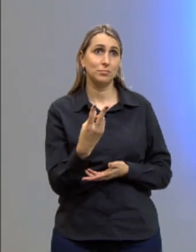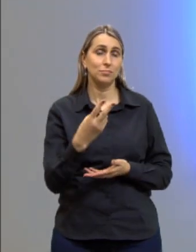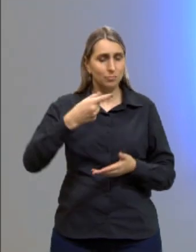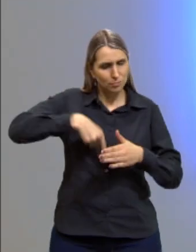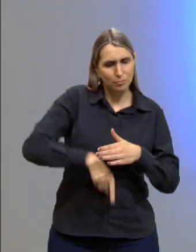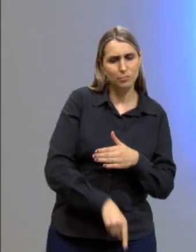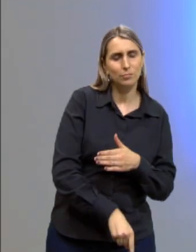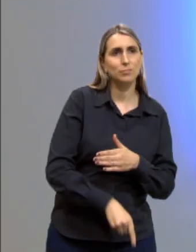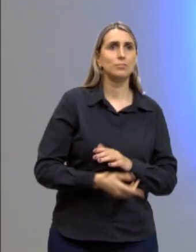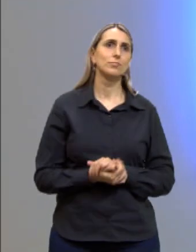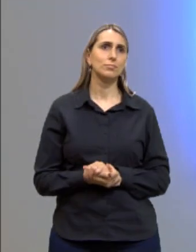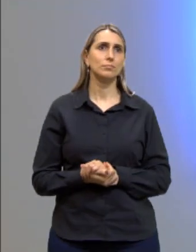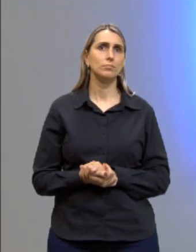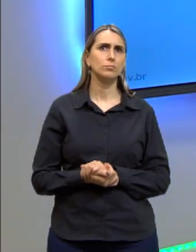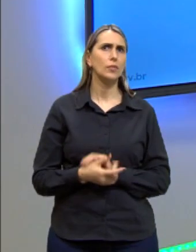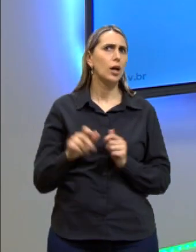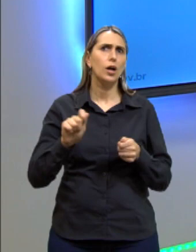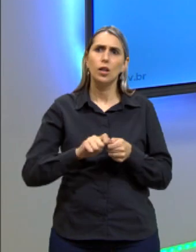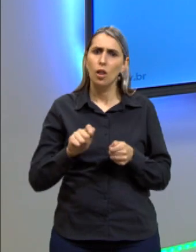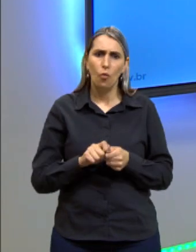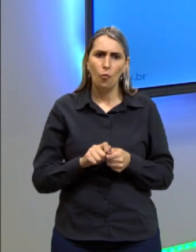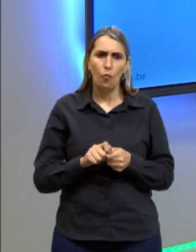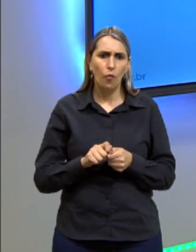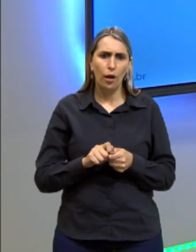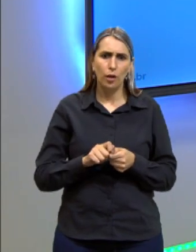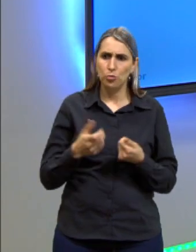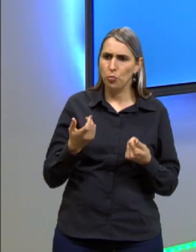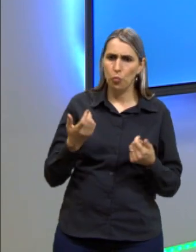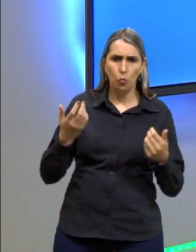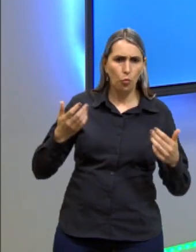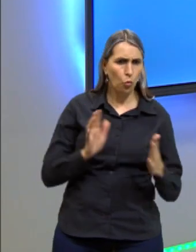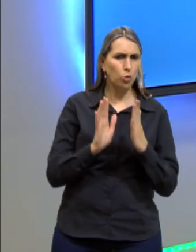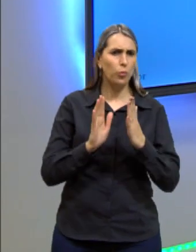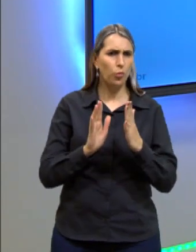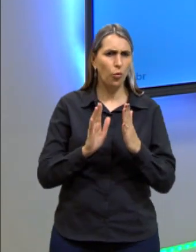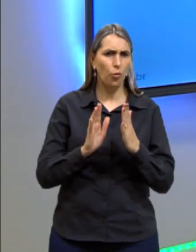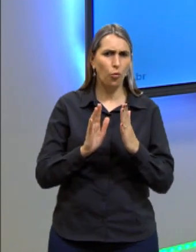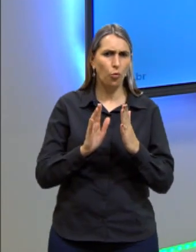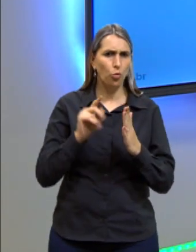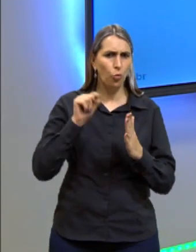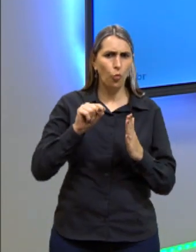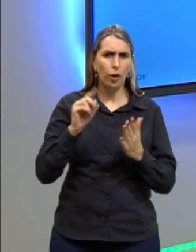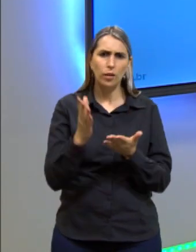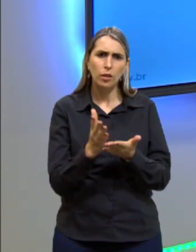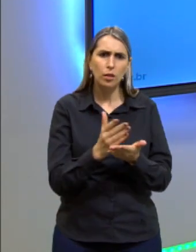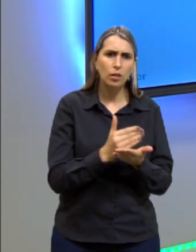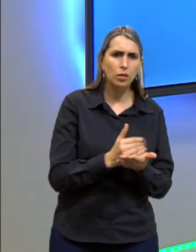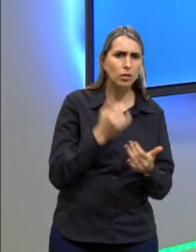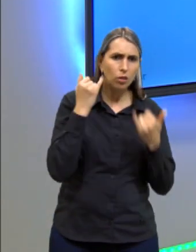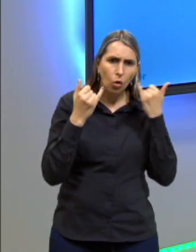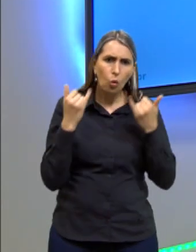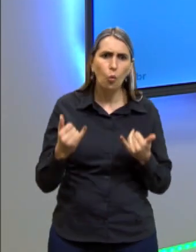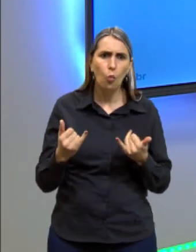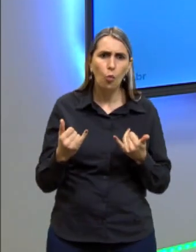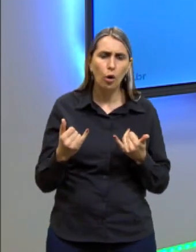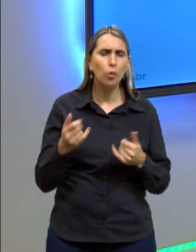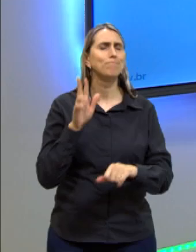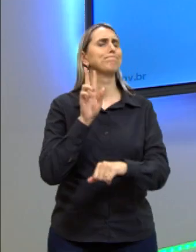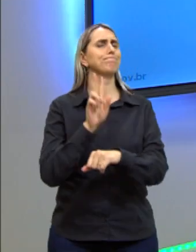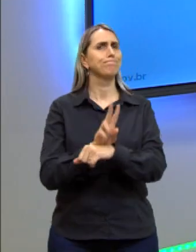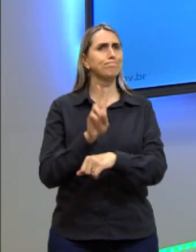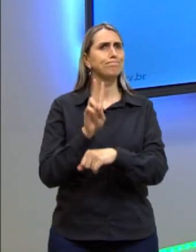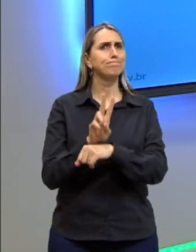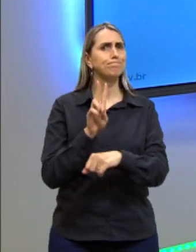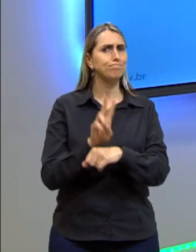aprofundar. Ela não faz um contraponto com esses dados, ela coloca. Então, cuidem